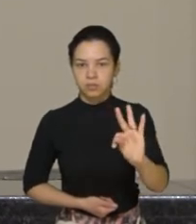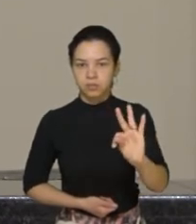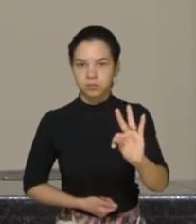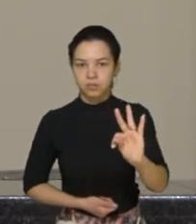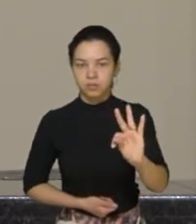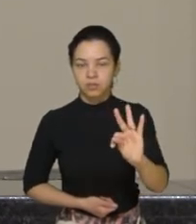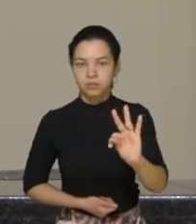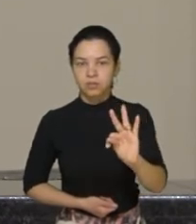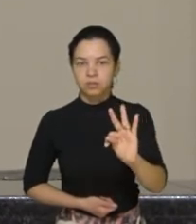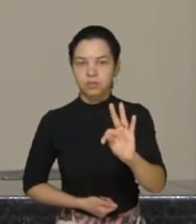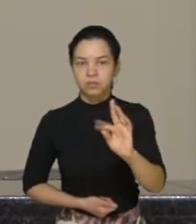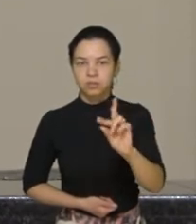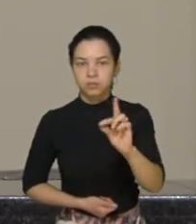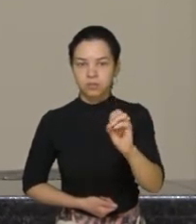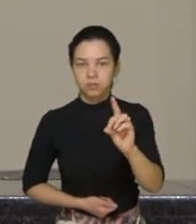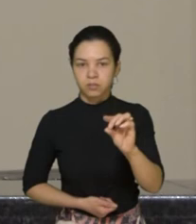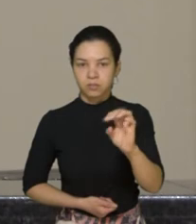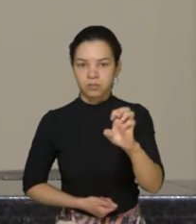Podemos,